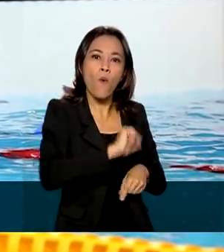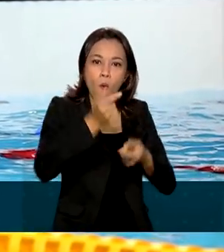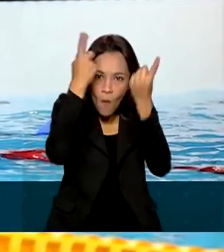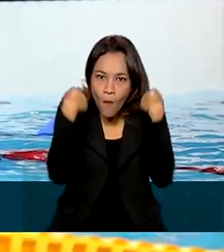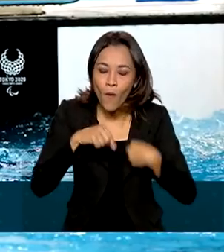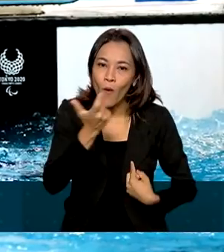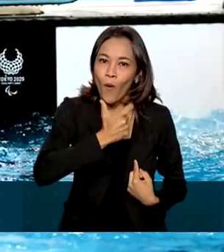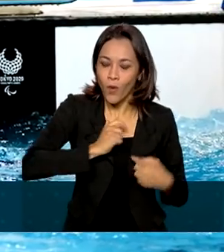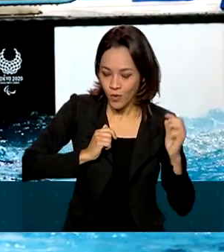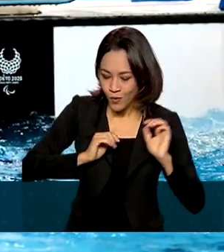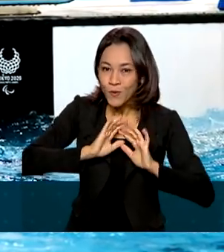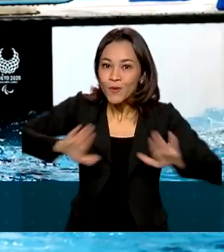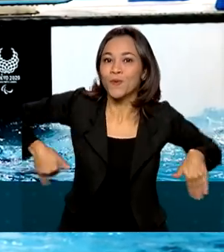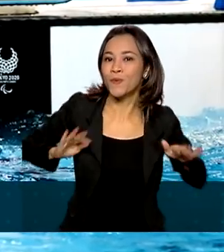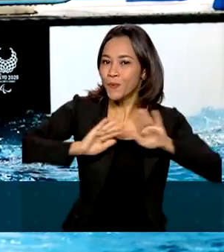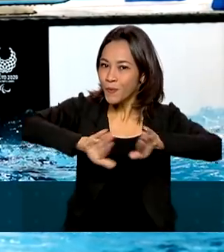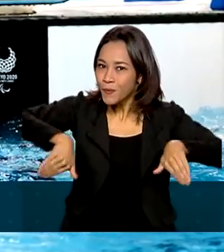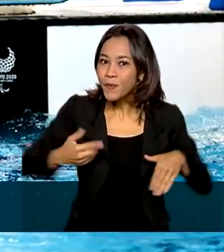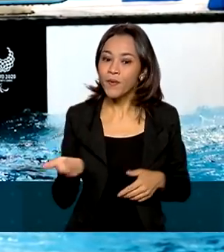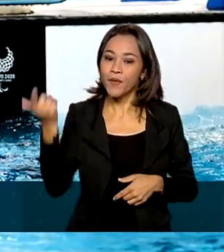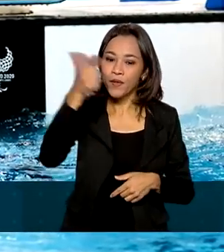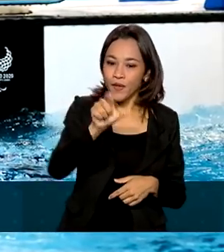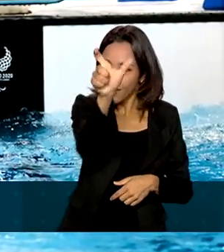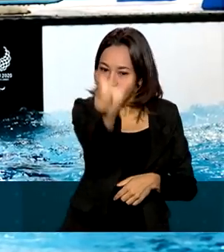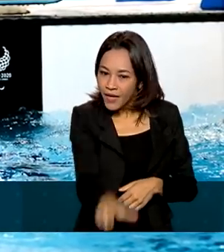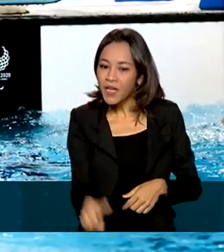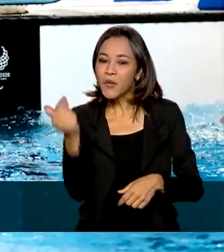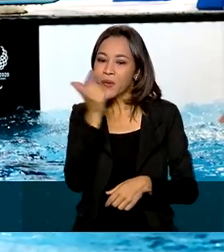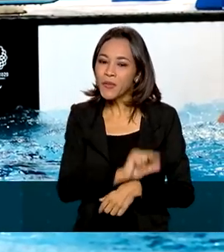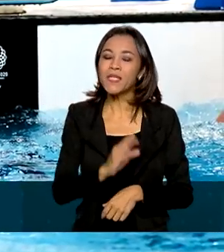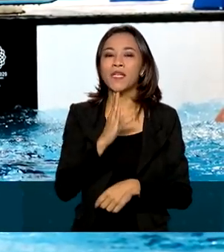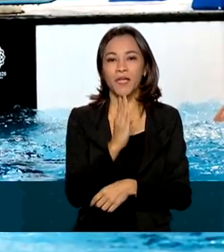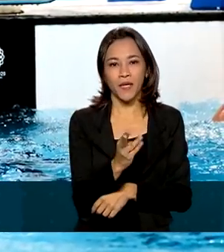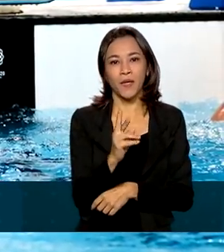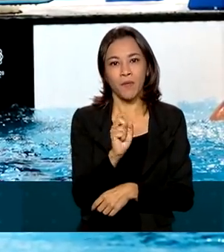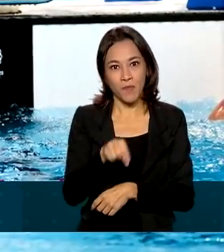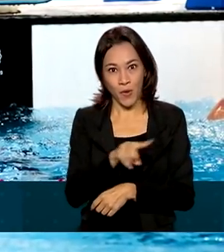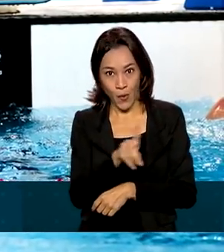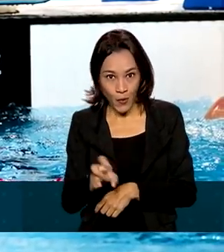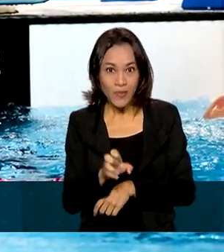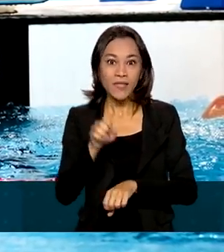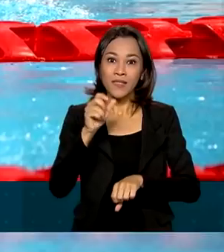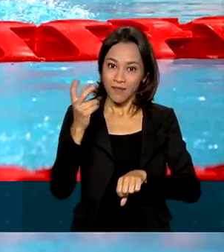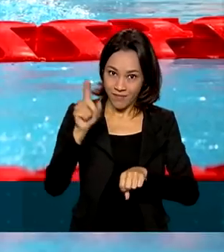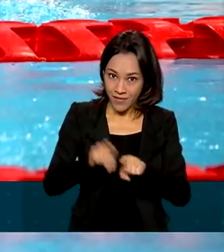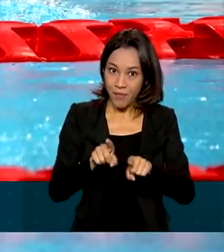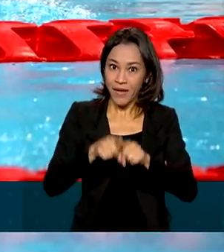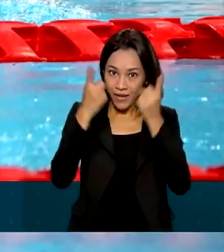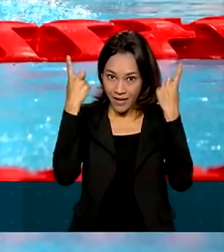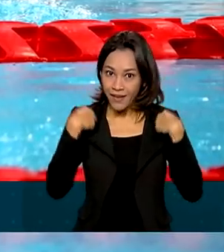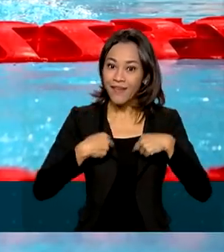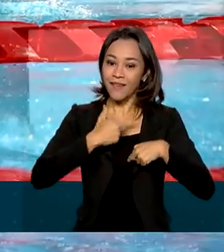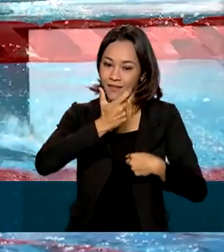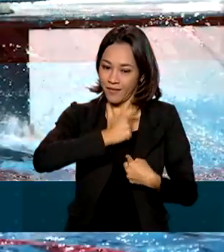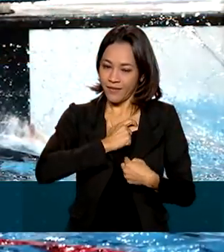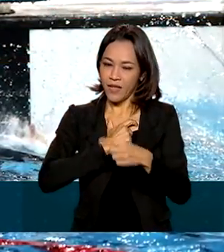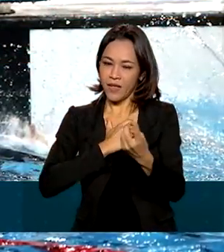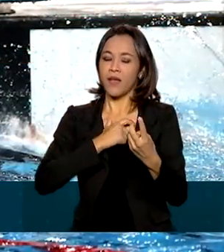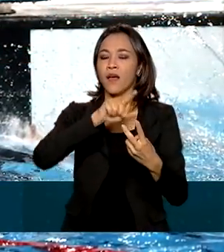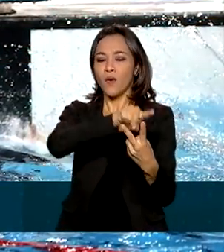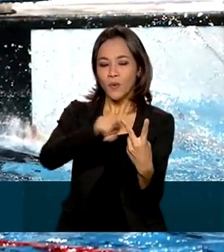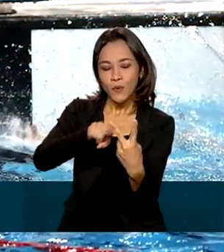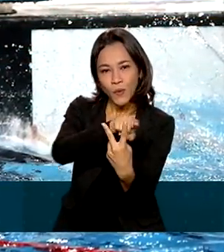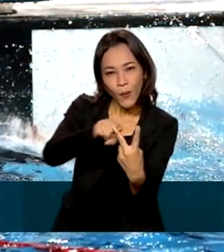100 metros borboleta. E Felipe Rodrigues conquistou bronze nos 50 metros livres. Gabriel Geraldo e Felipe